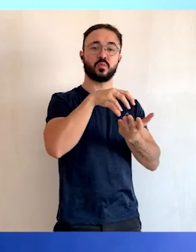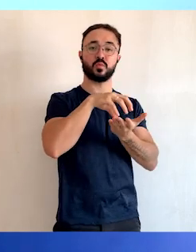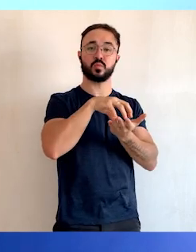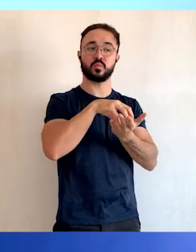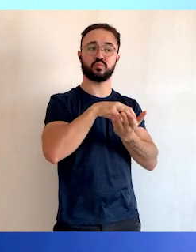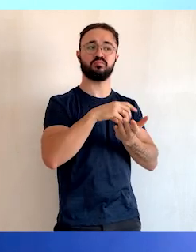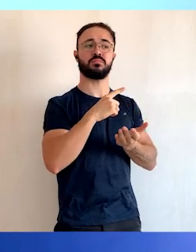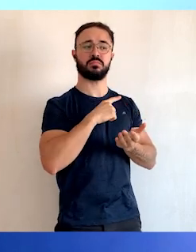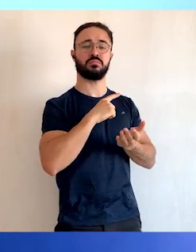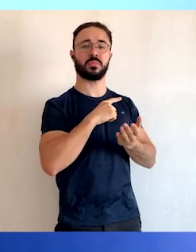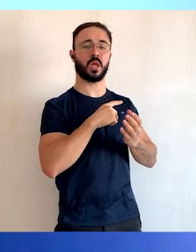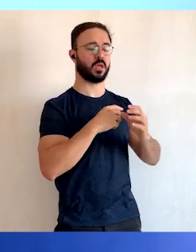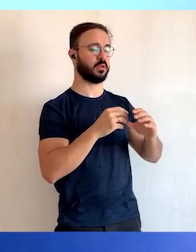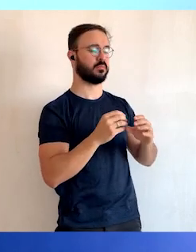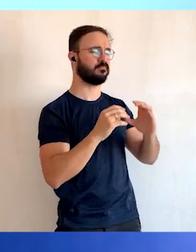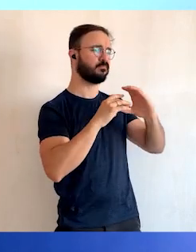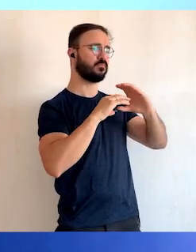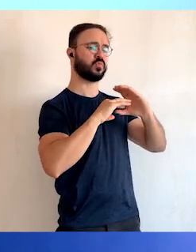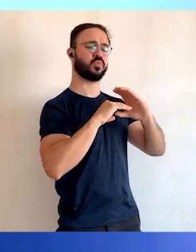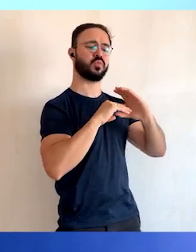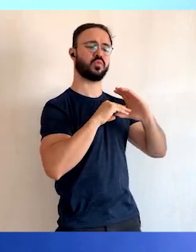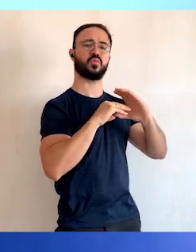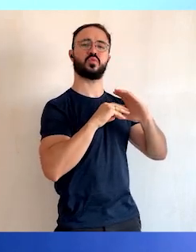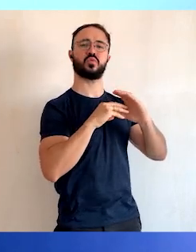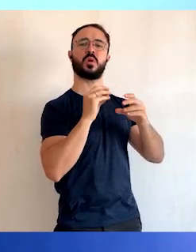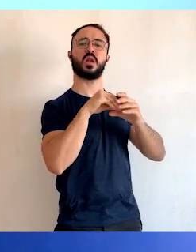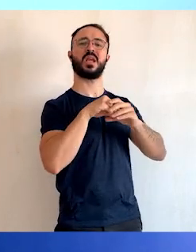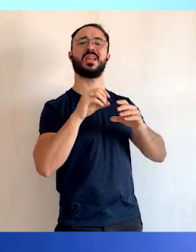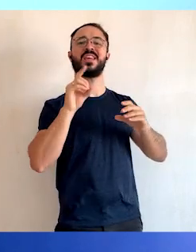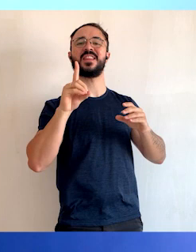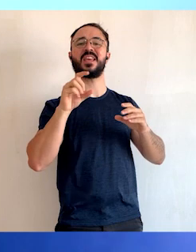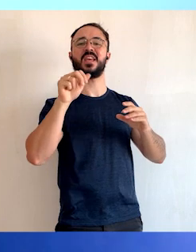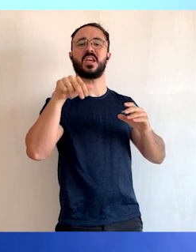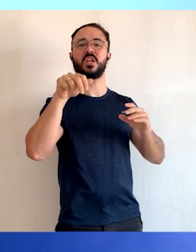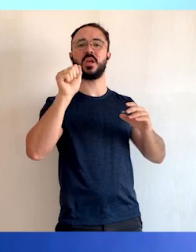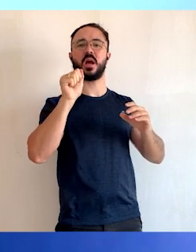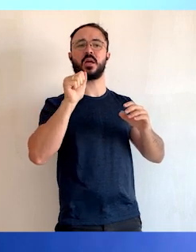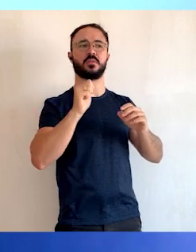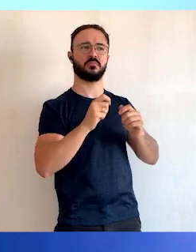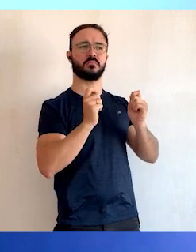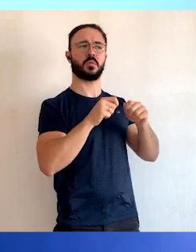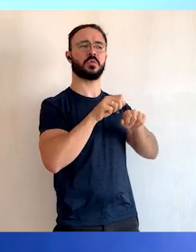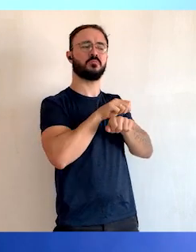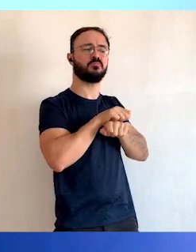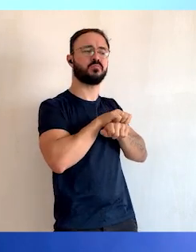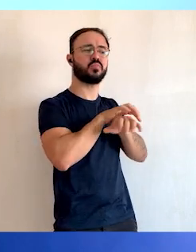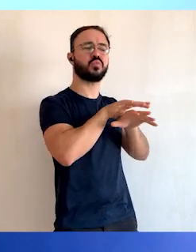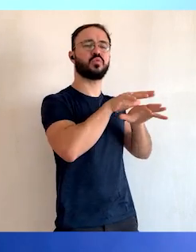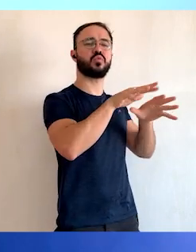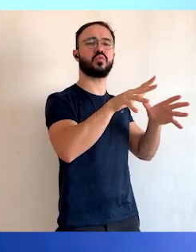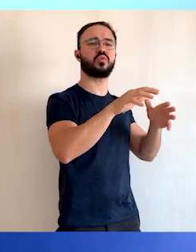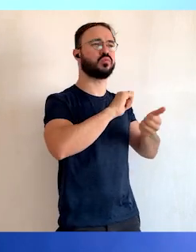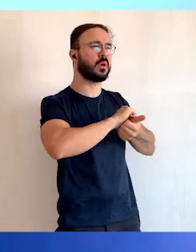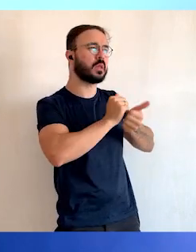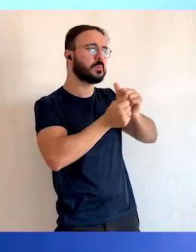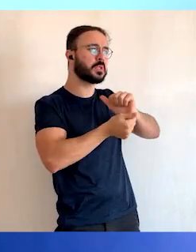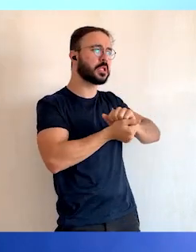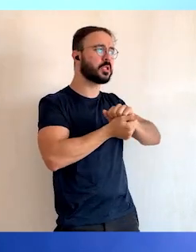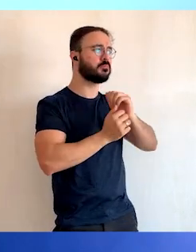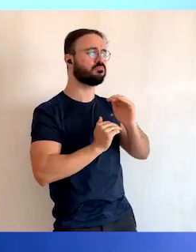essencial para a reprodução e para a adaptação e evolução das células.